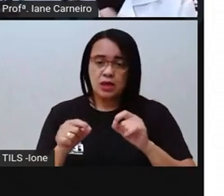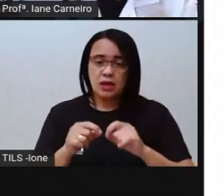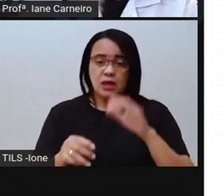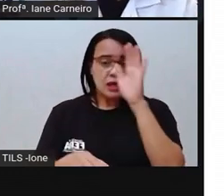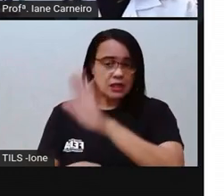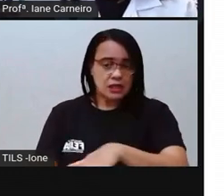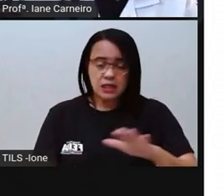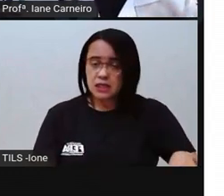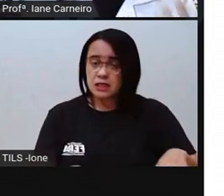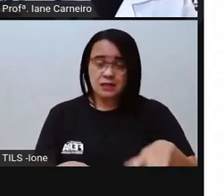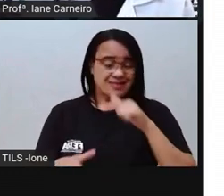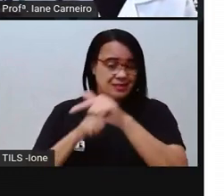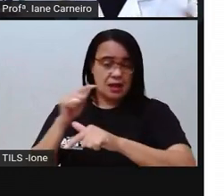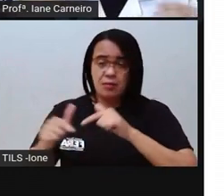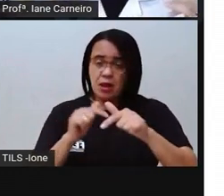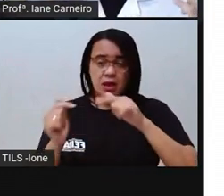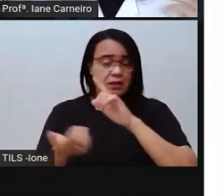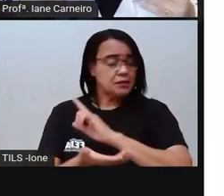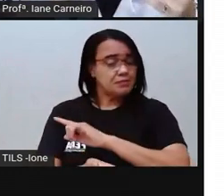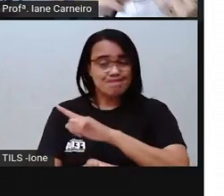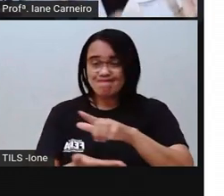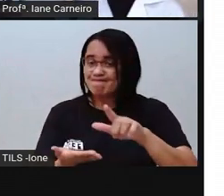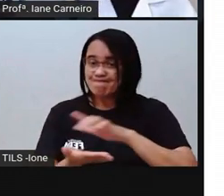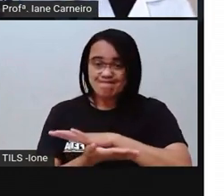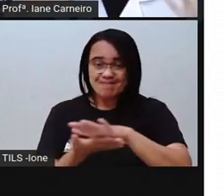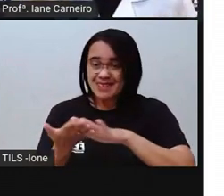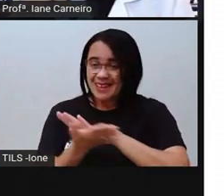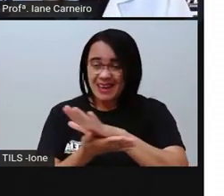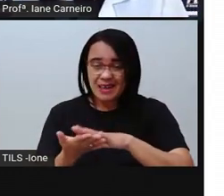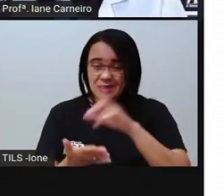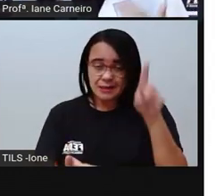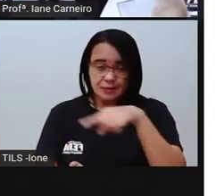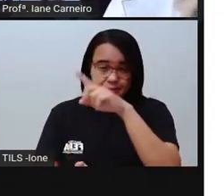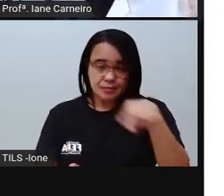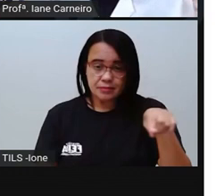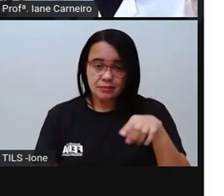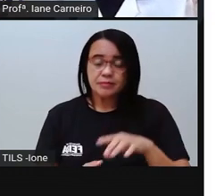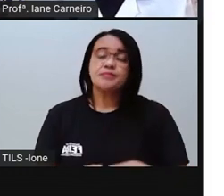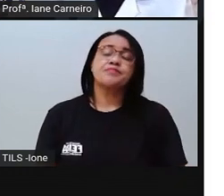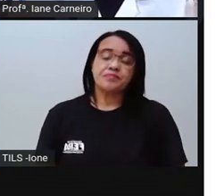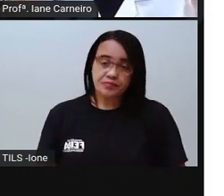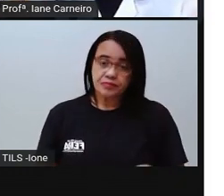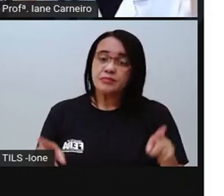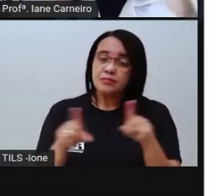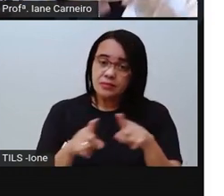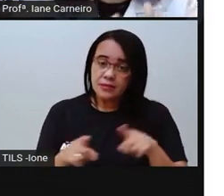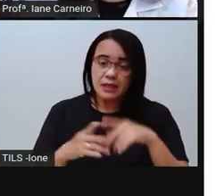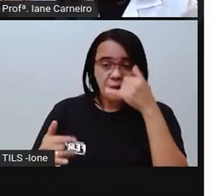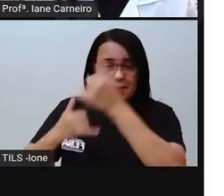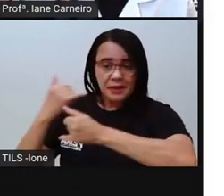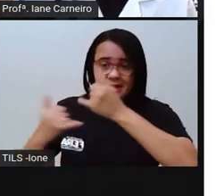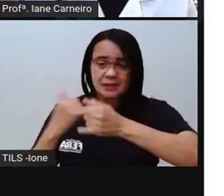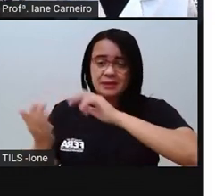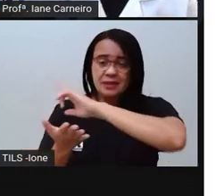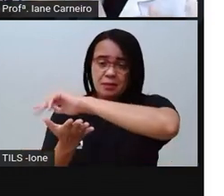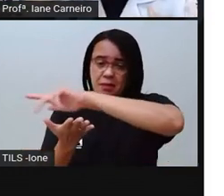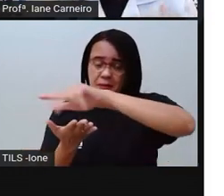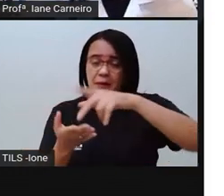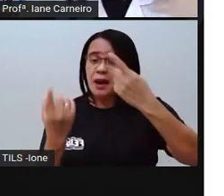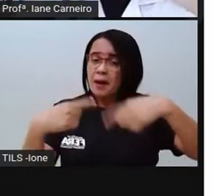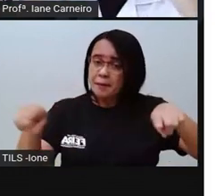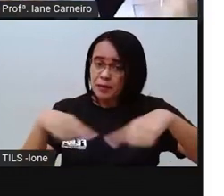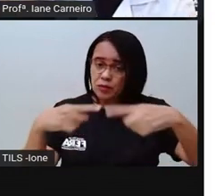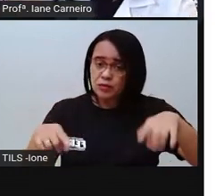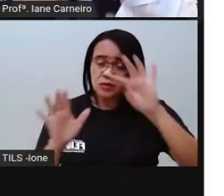né, fazer e brincar. Então fala de peteca, de pião, de brincar de cabaninha, né, de